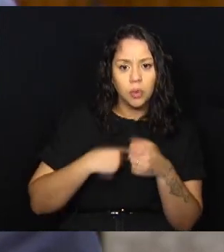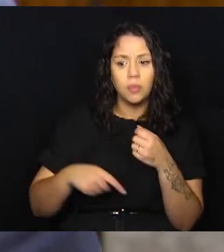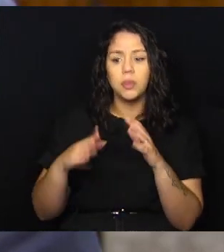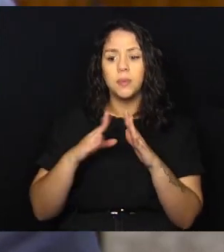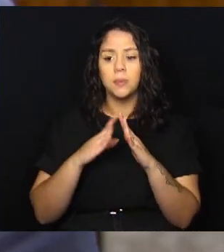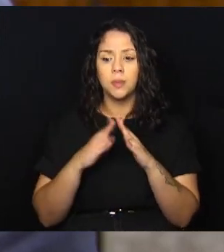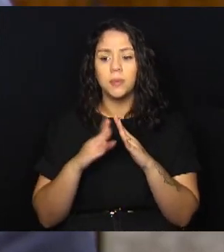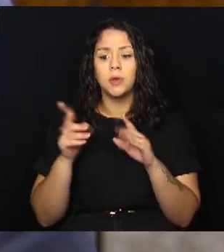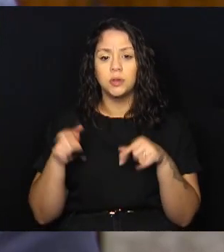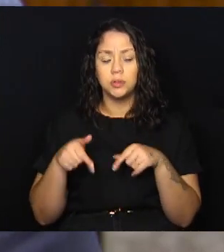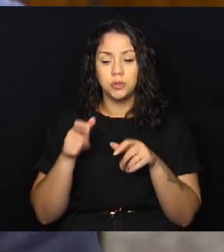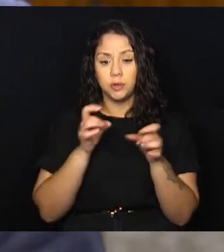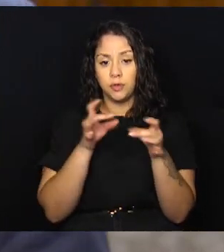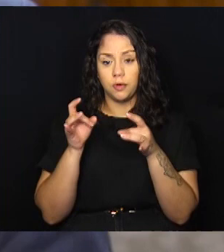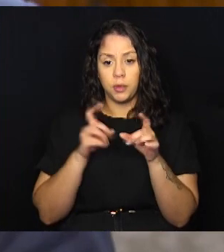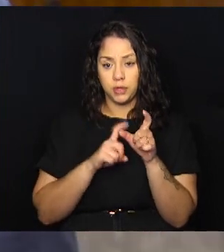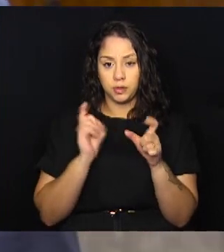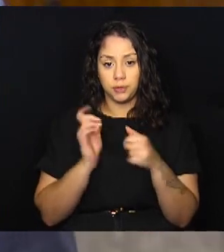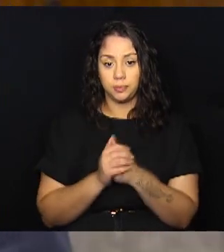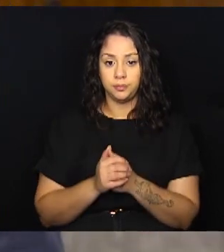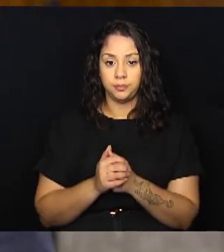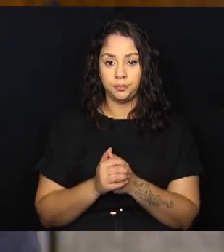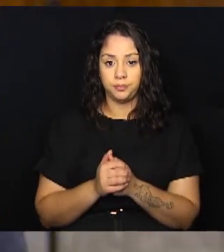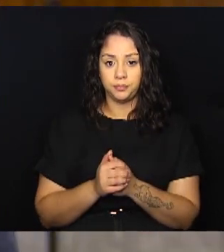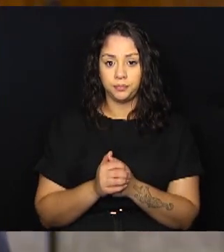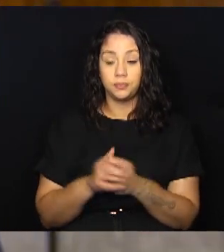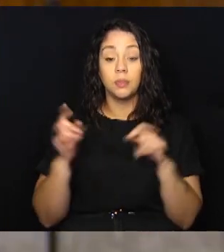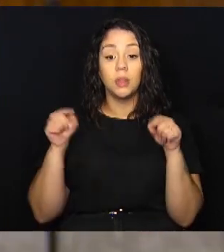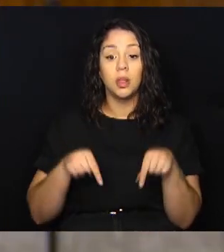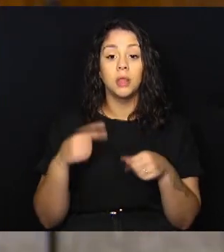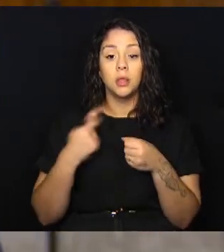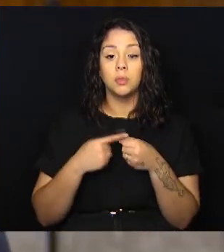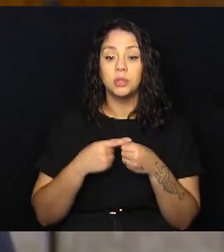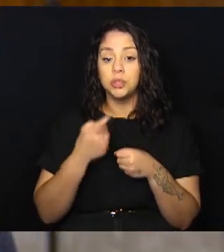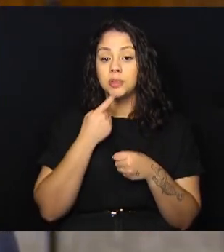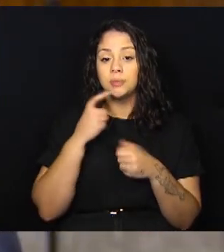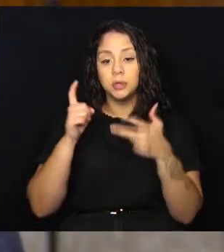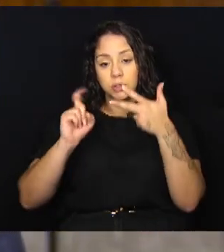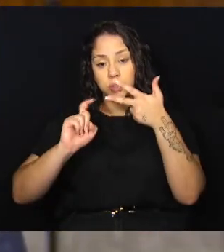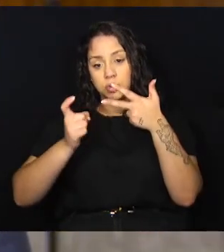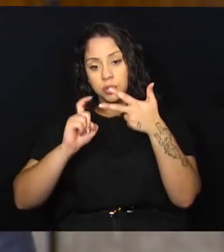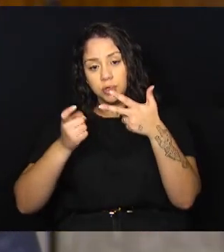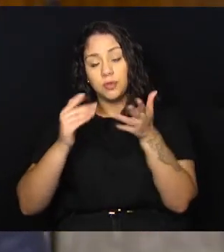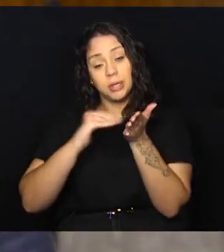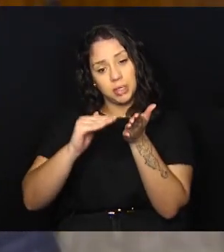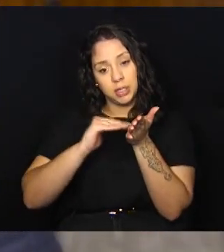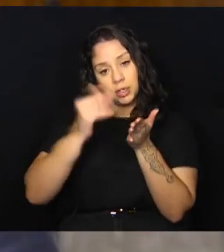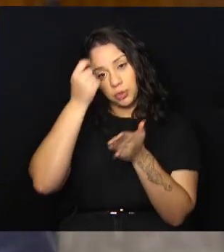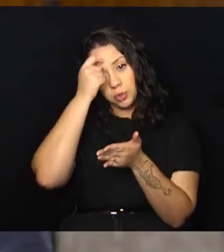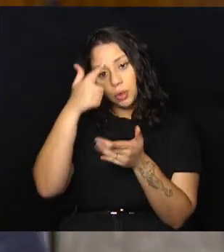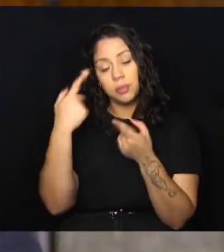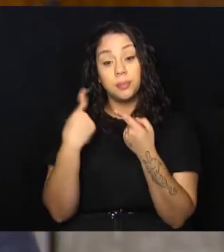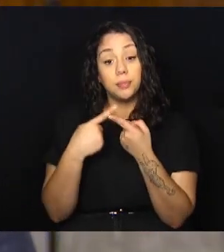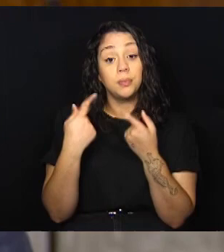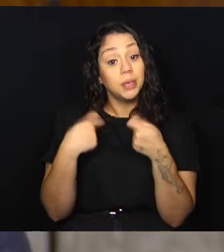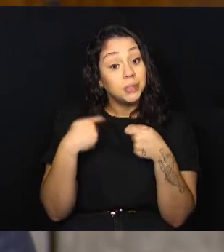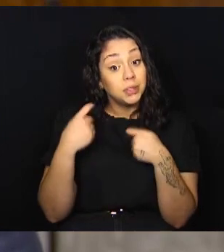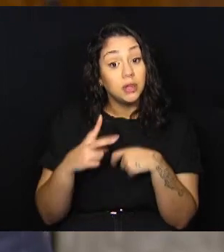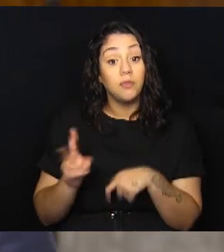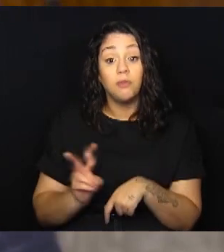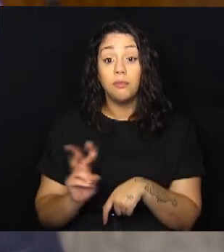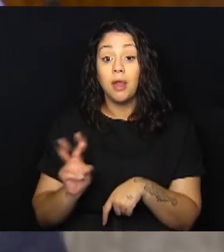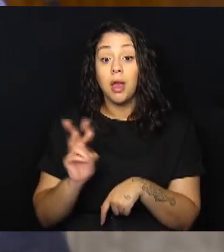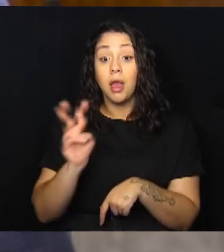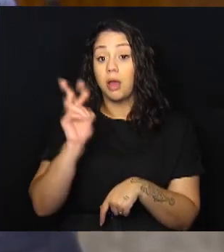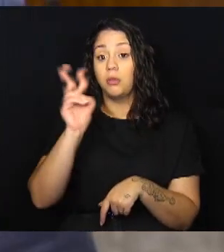na economia doméstica dos ambulantes. Eu acho que o município de Campinas, ou no caso a executiva, Secretaria de Cultura, ela